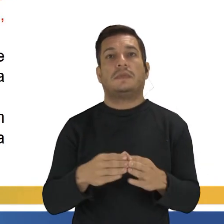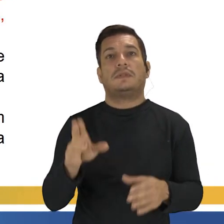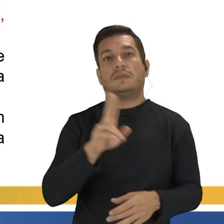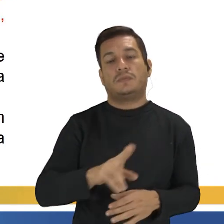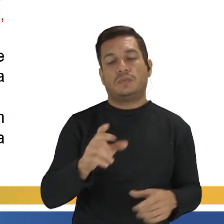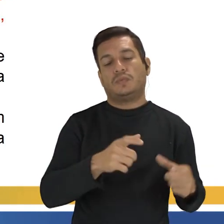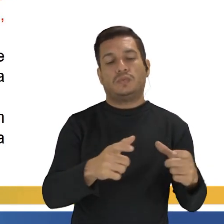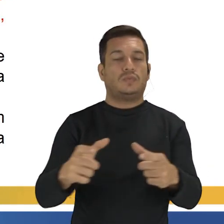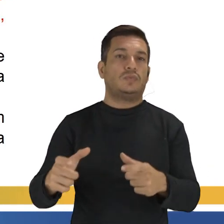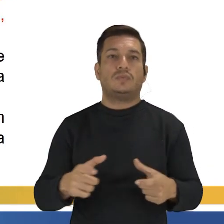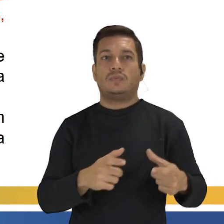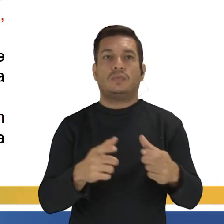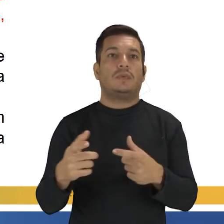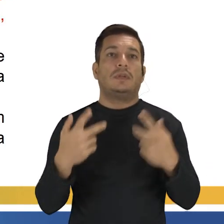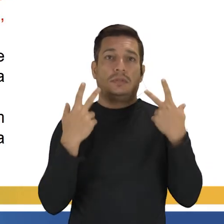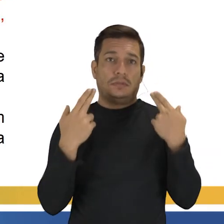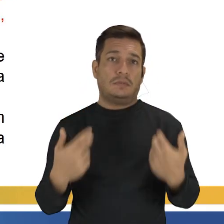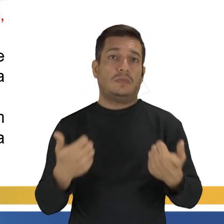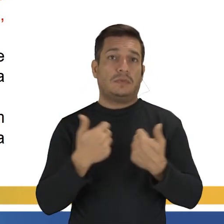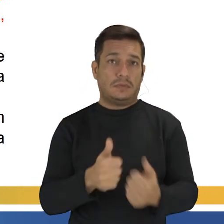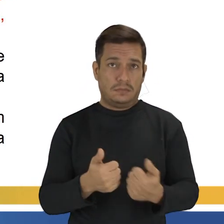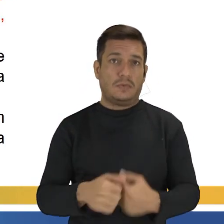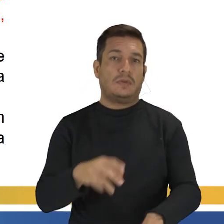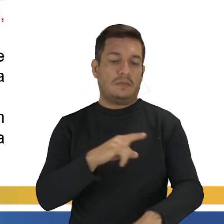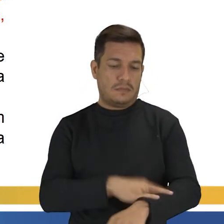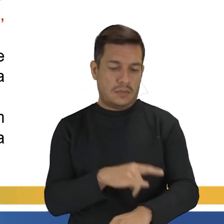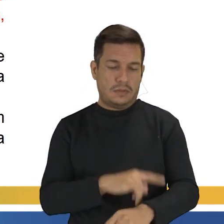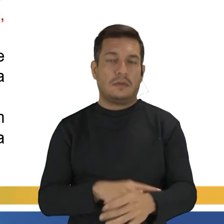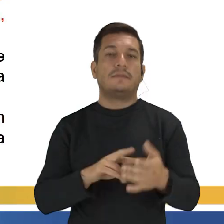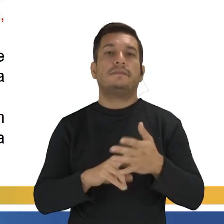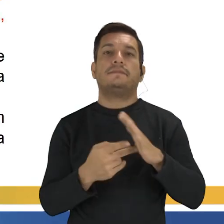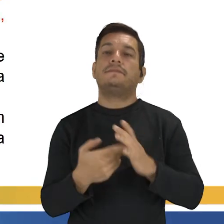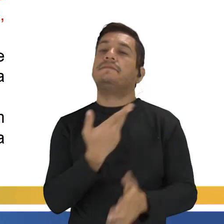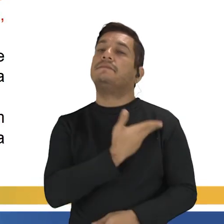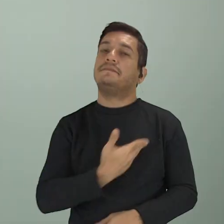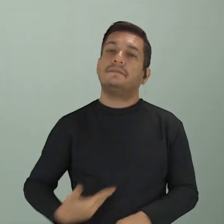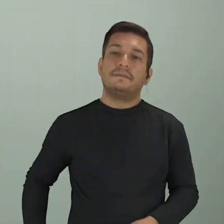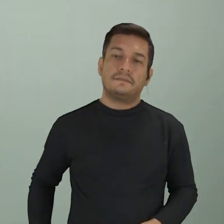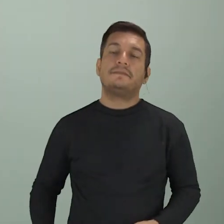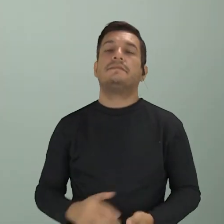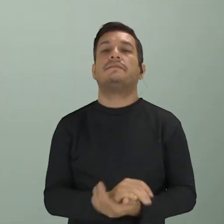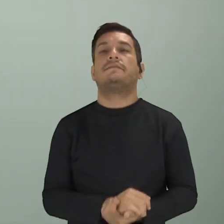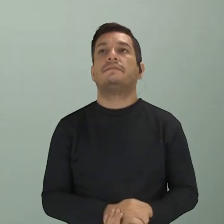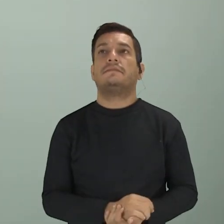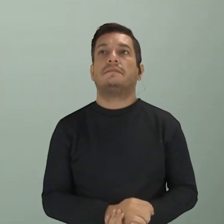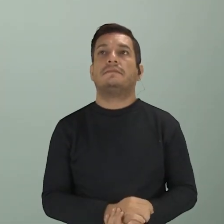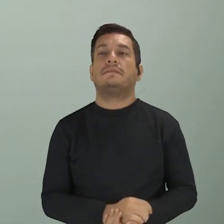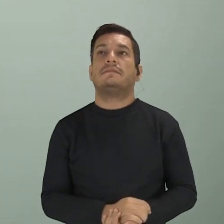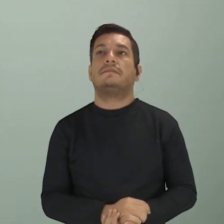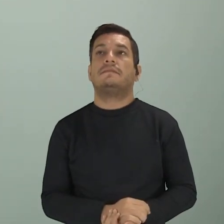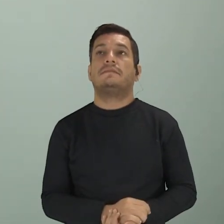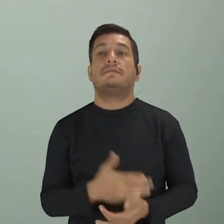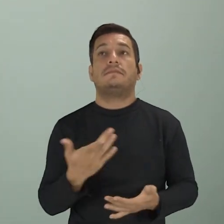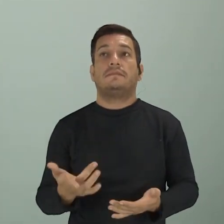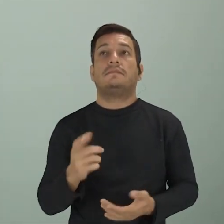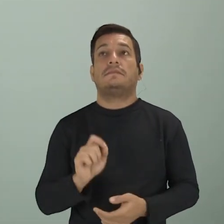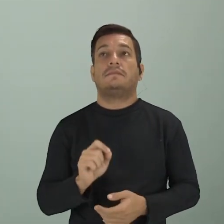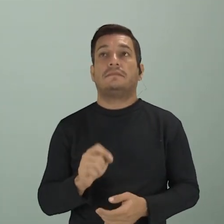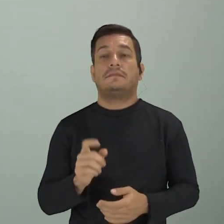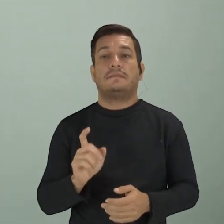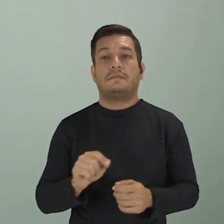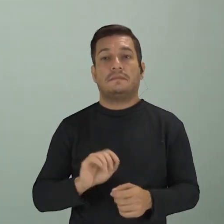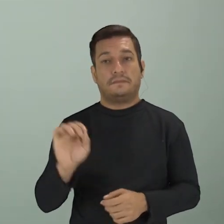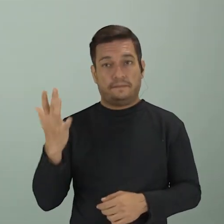separação de uso dos espaços comuns, né? Como transportes, banheiros e praças públicas, né? Então, isso aí é um